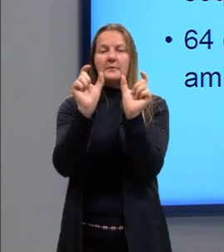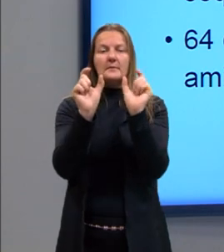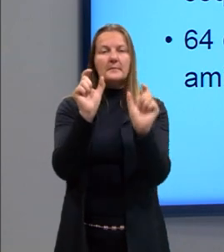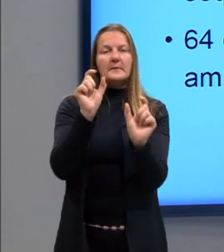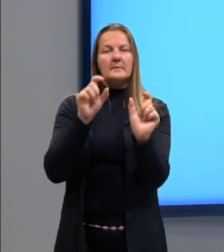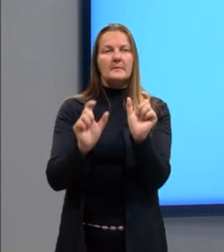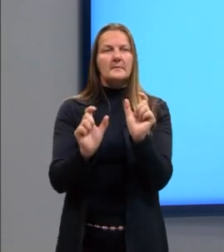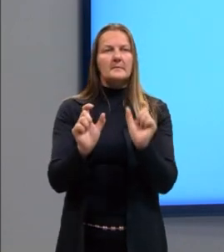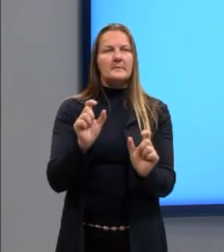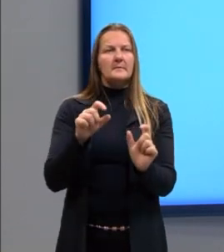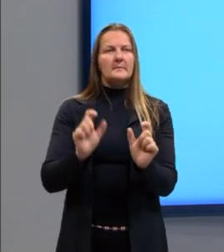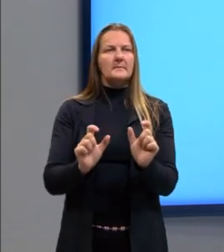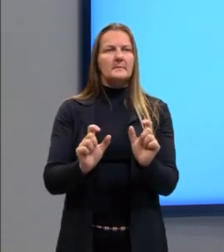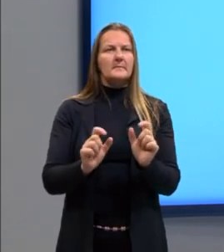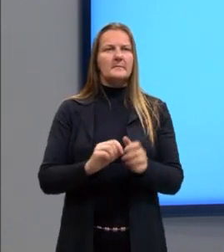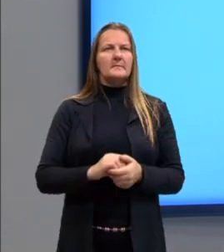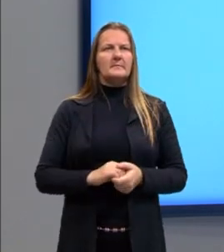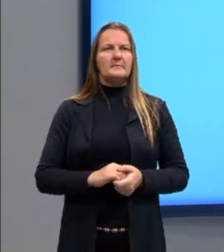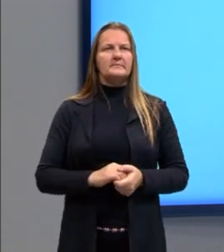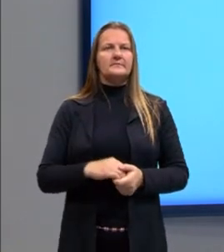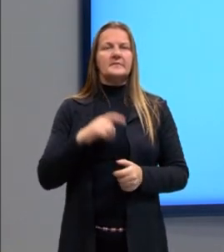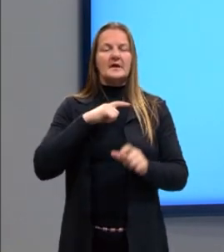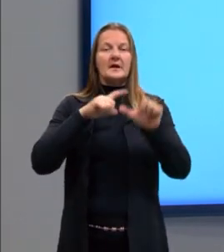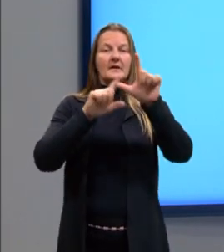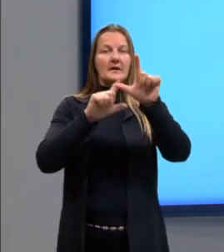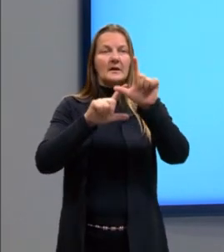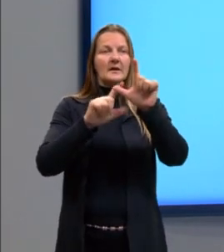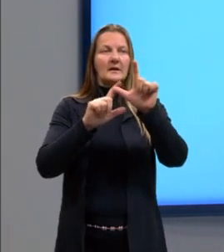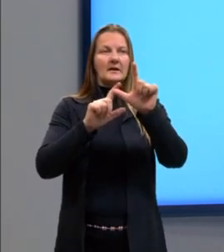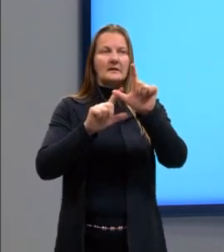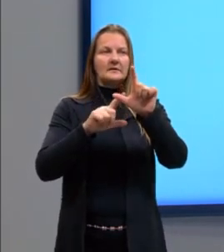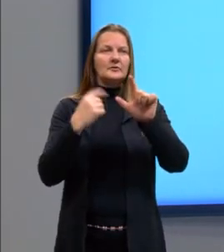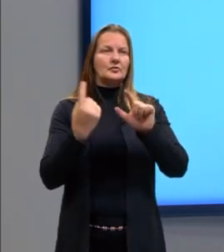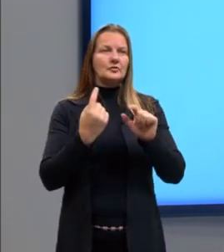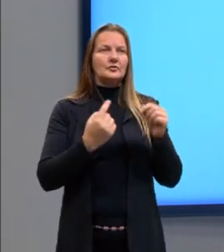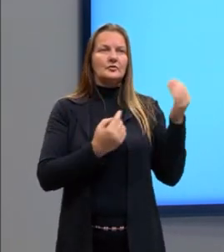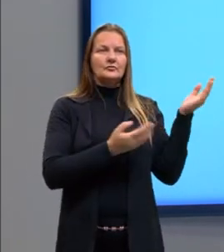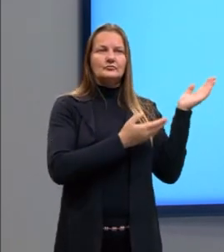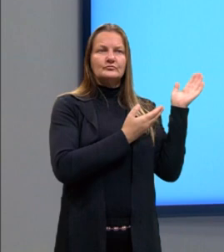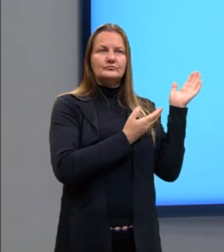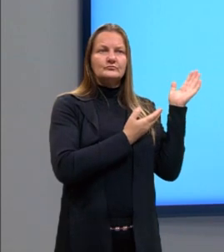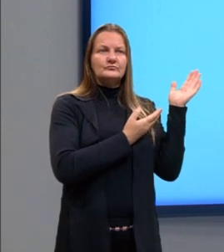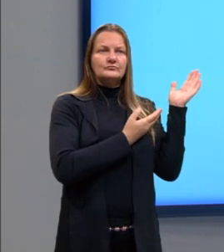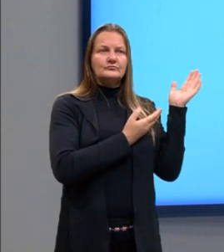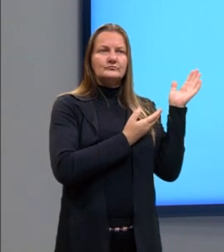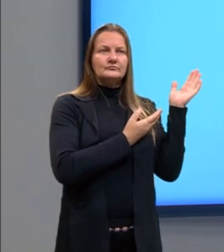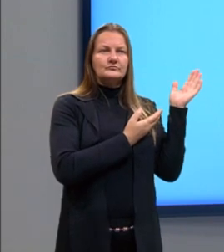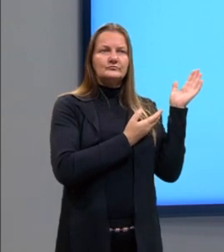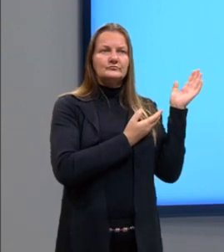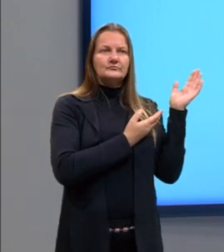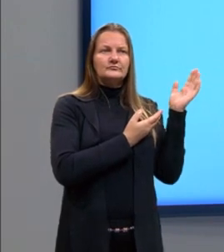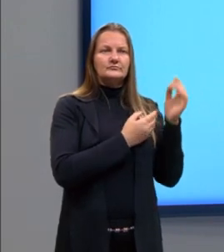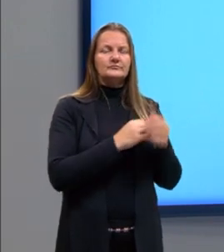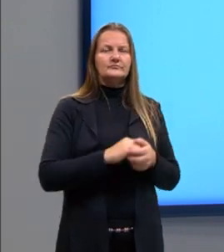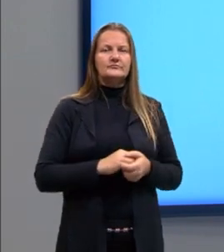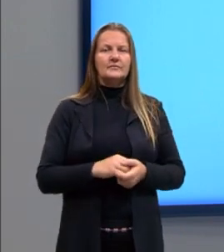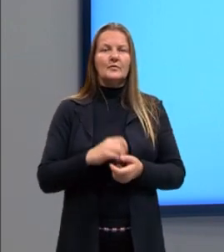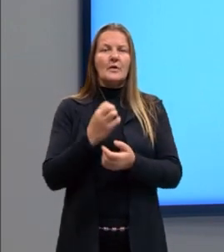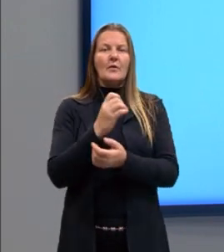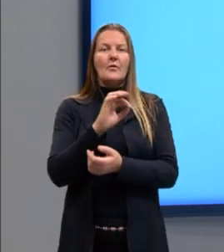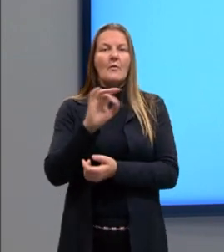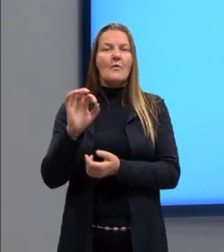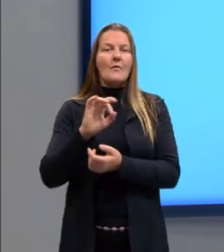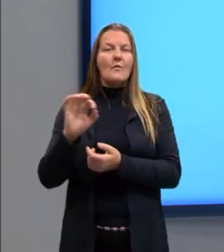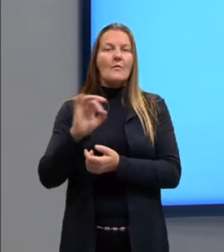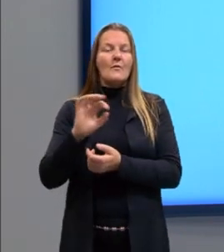Aqui, ó, tem letras, né? Que eu chamo de alfabeto, que se chama de alfabeto aí da